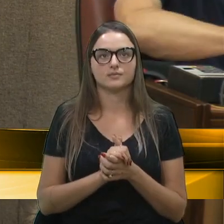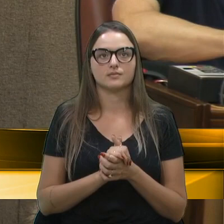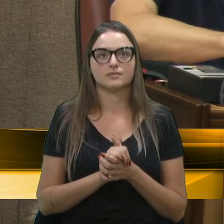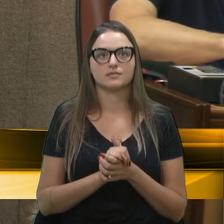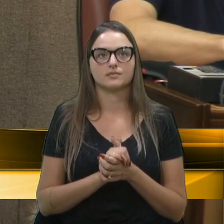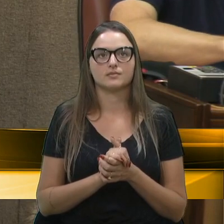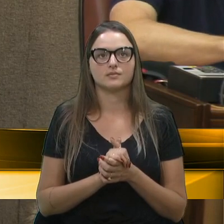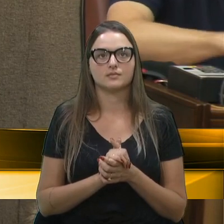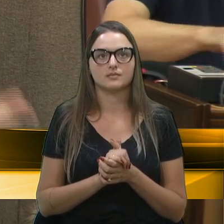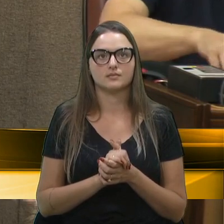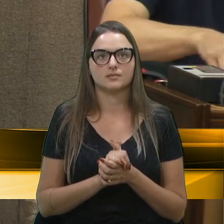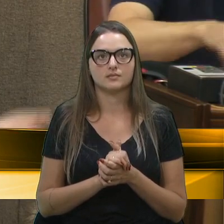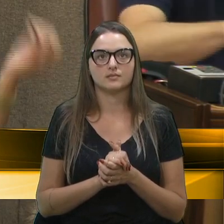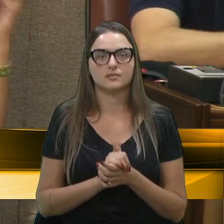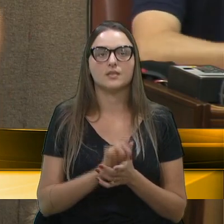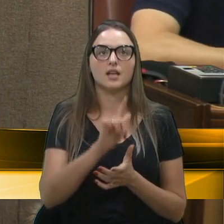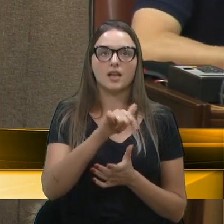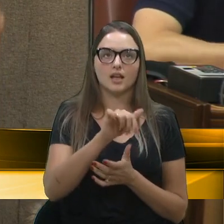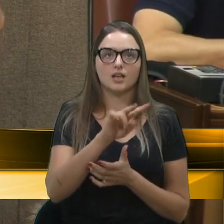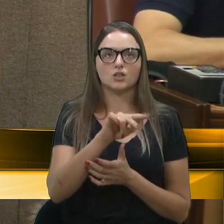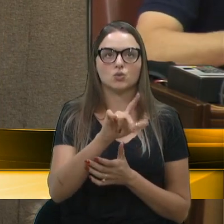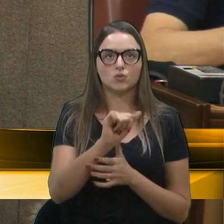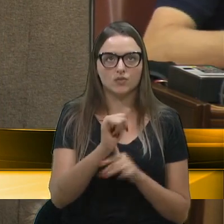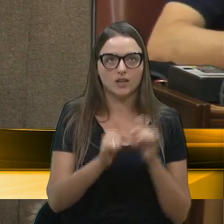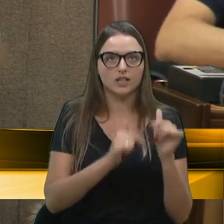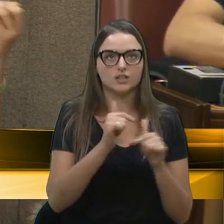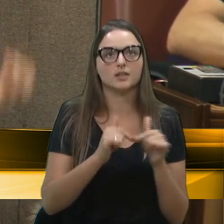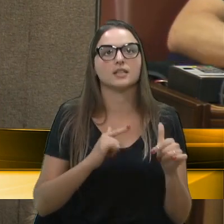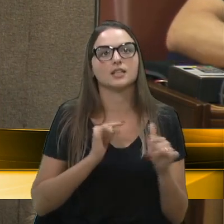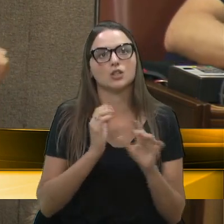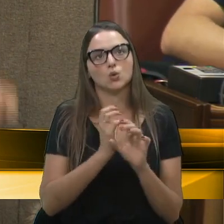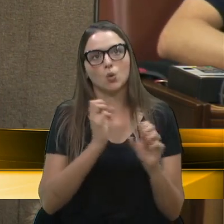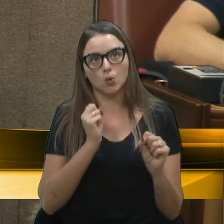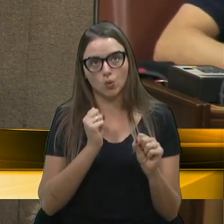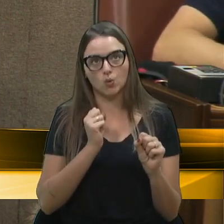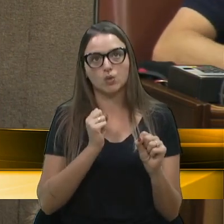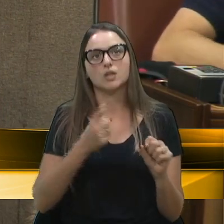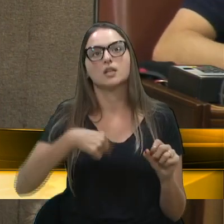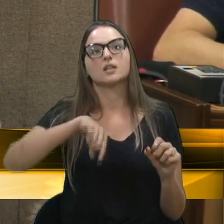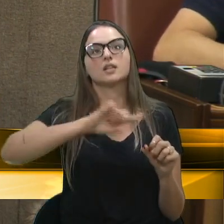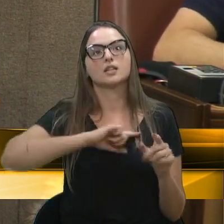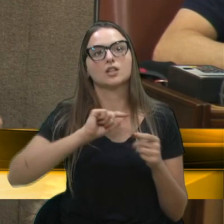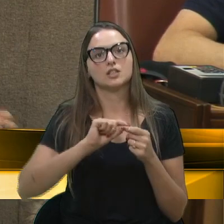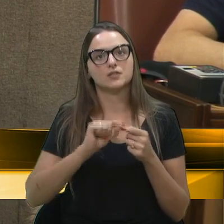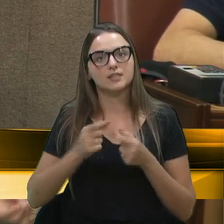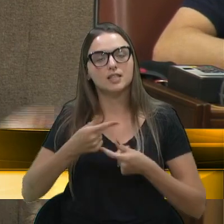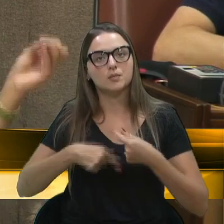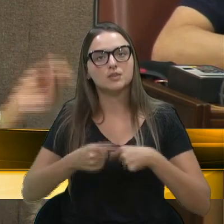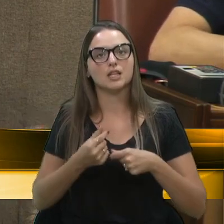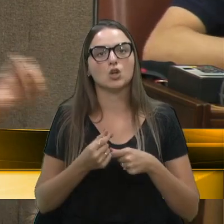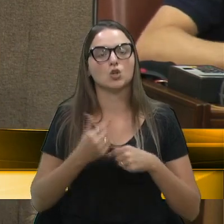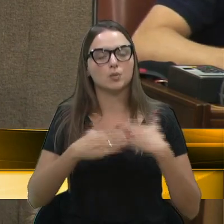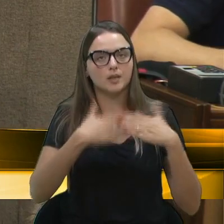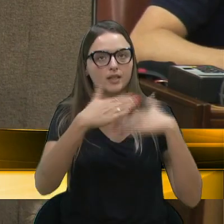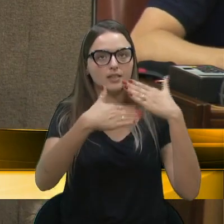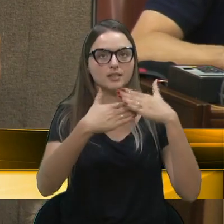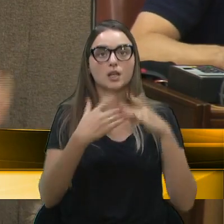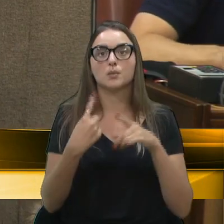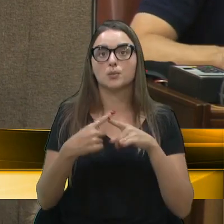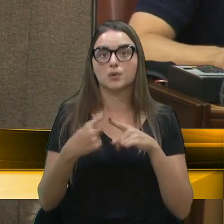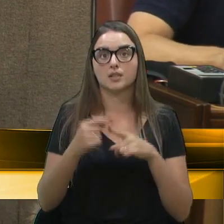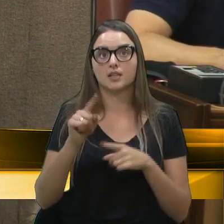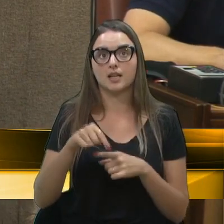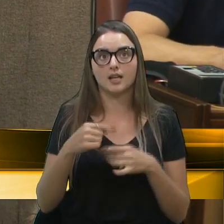justamente com o emprego e gerando renda que a gente faz a economia de uma cidade crescer. Porque, com certeza,